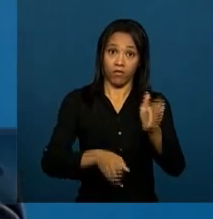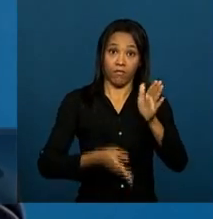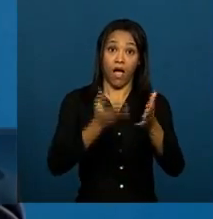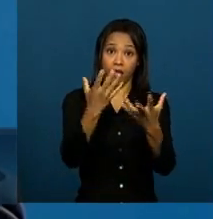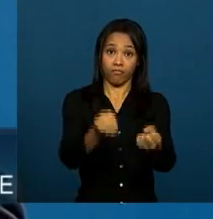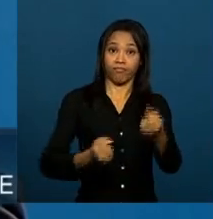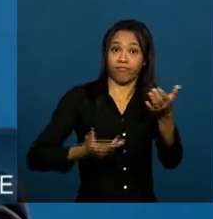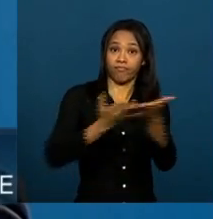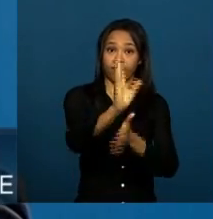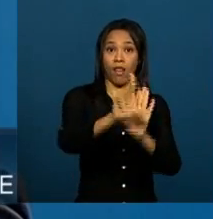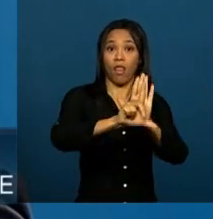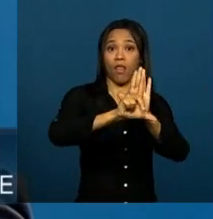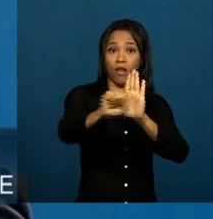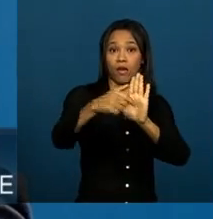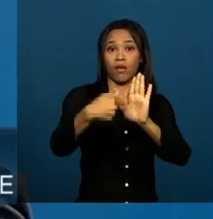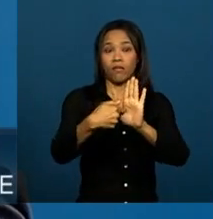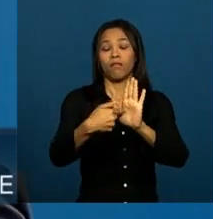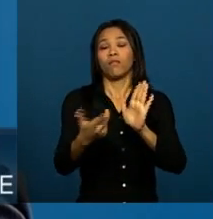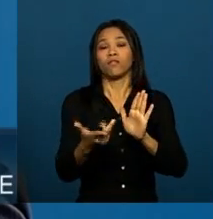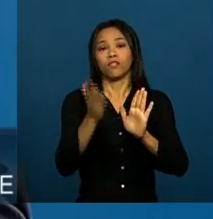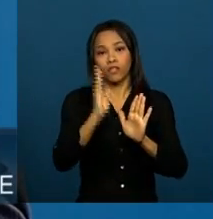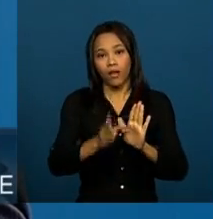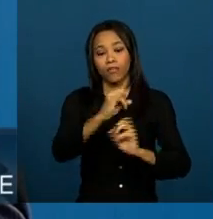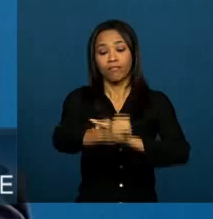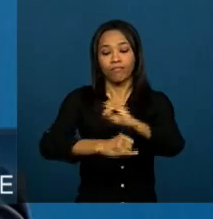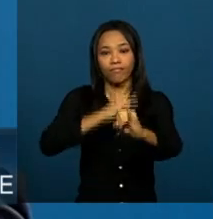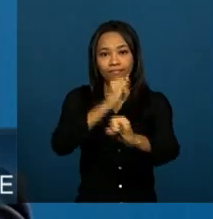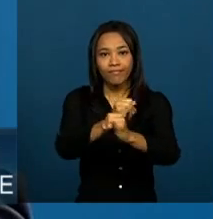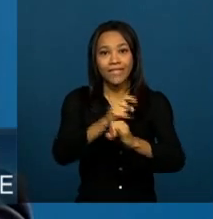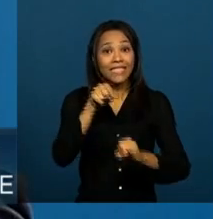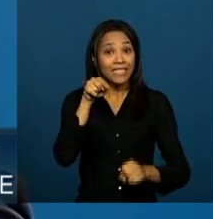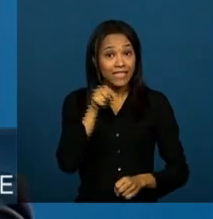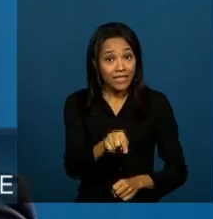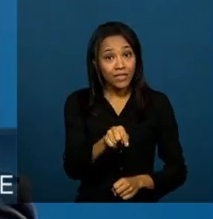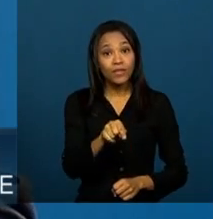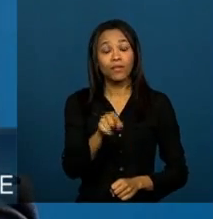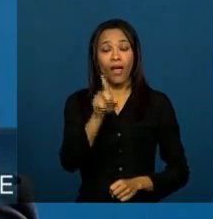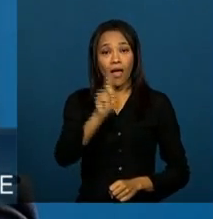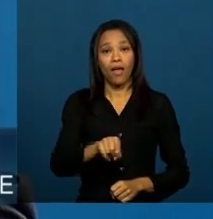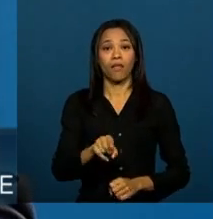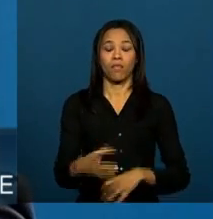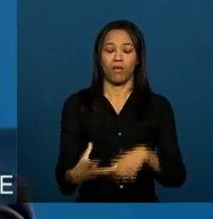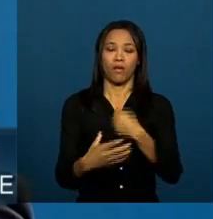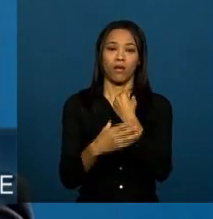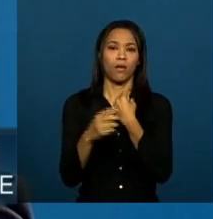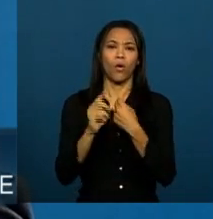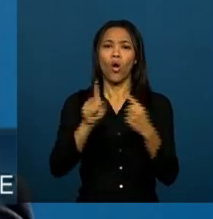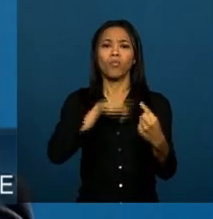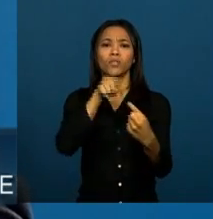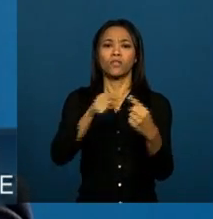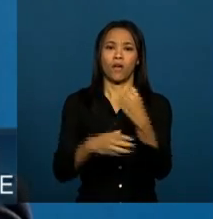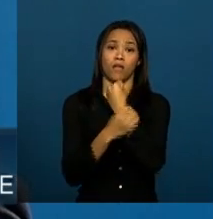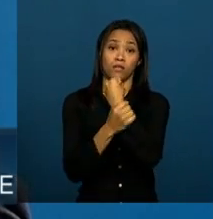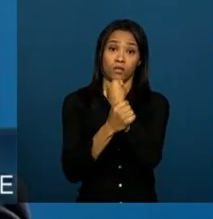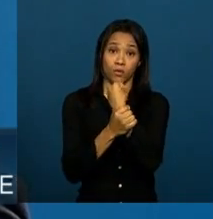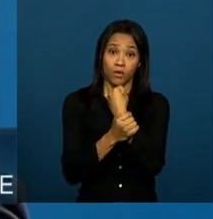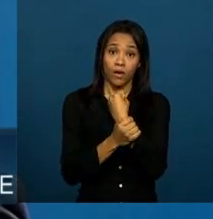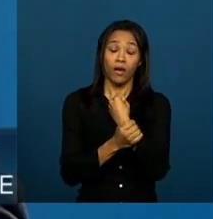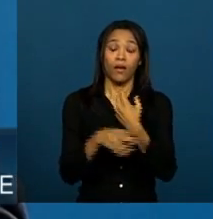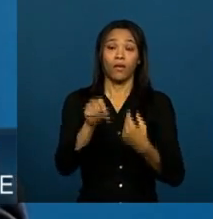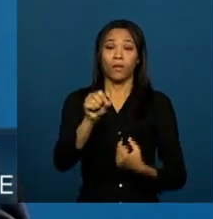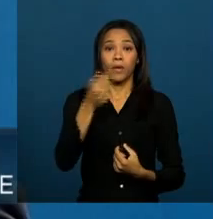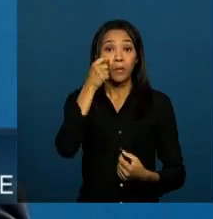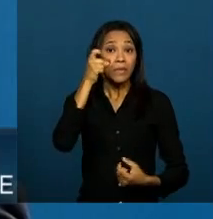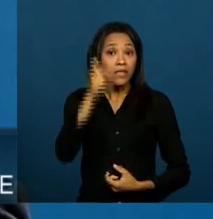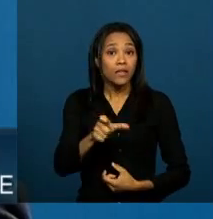a sua correta regulamentação, vai no sentido justamente de proteger os interesses individuais e